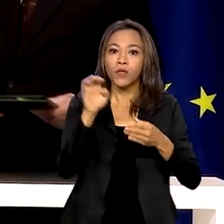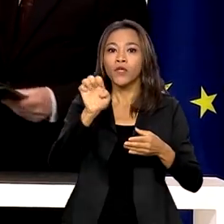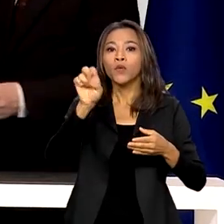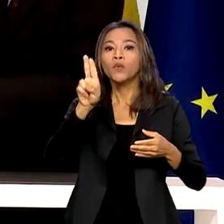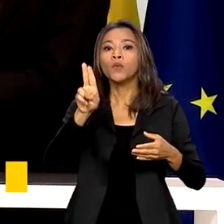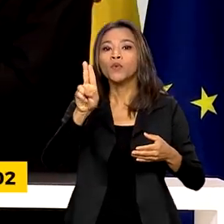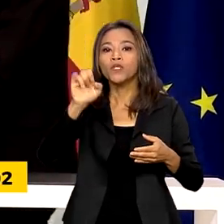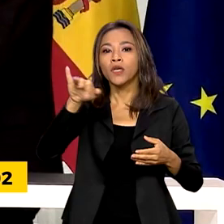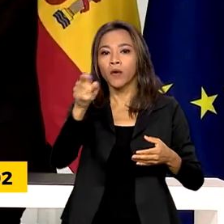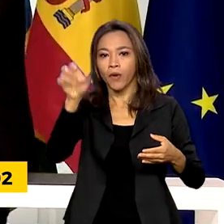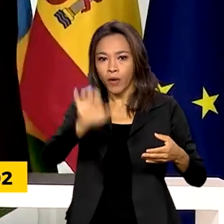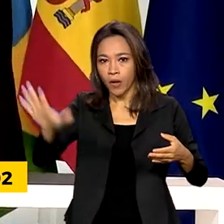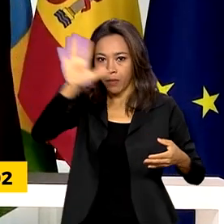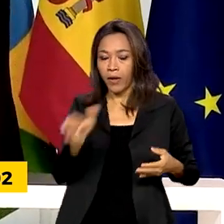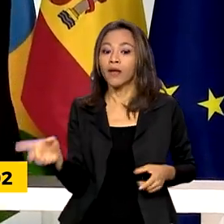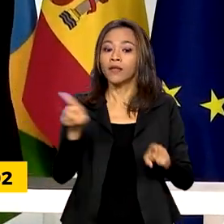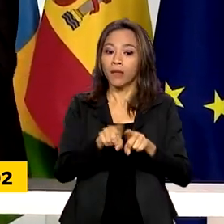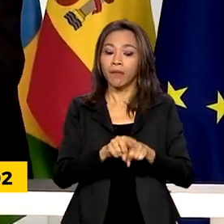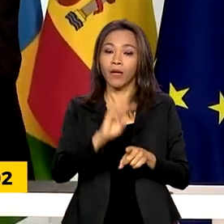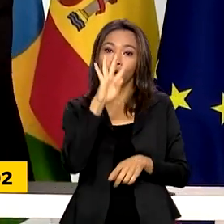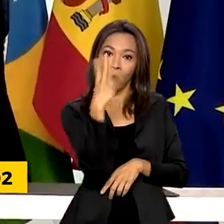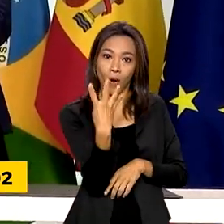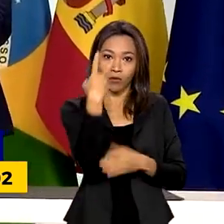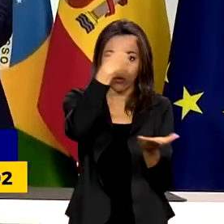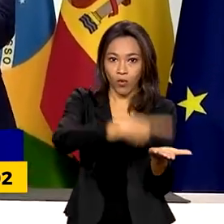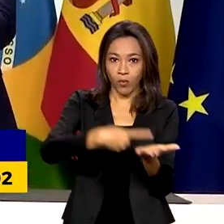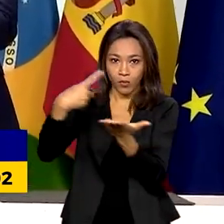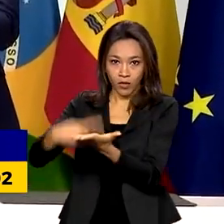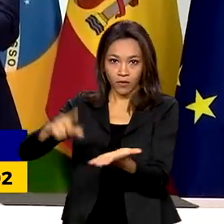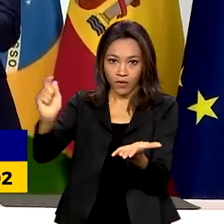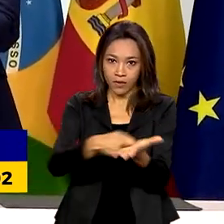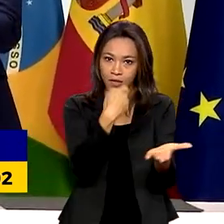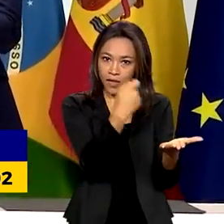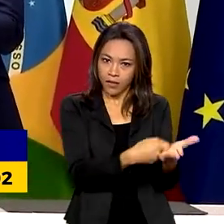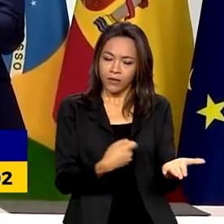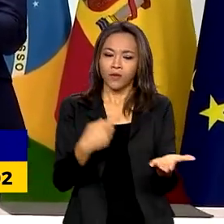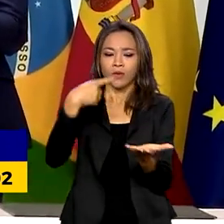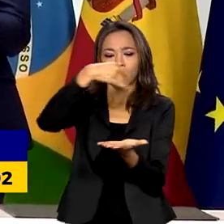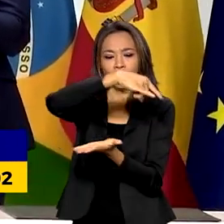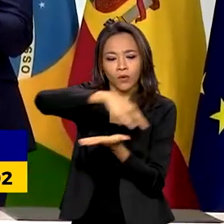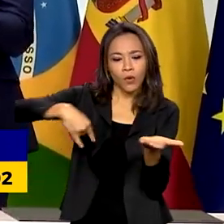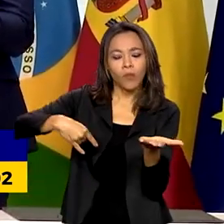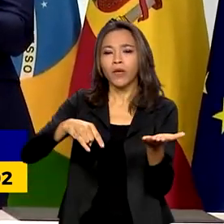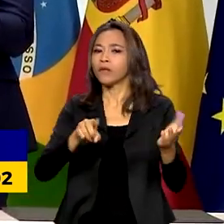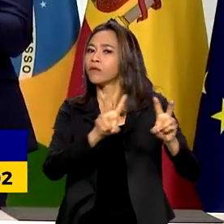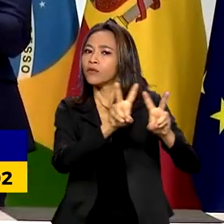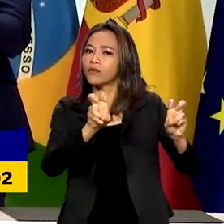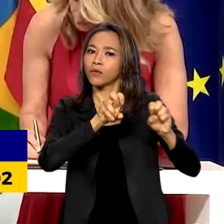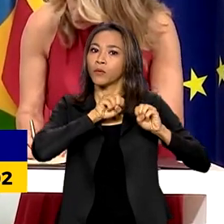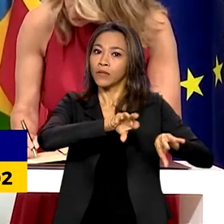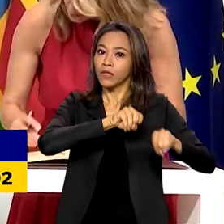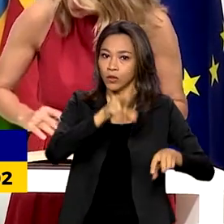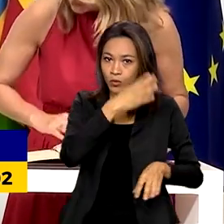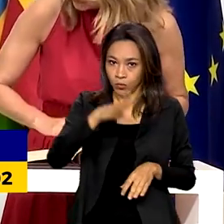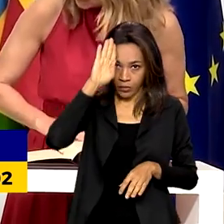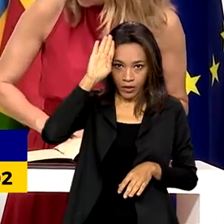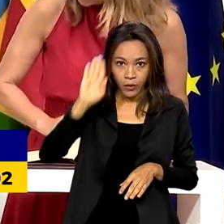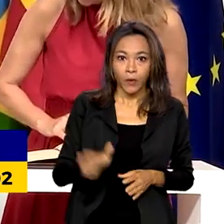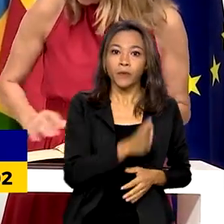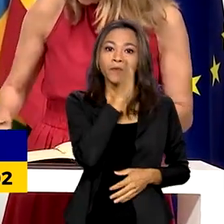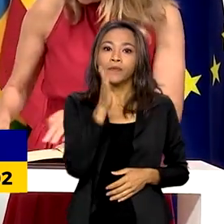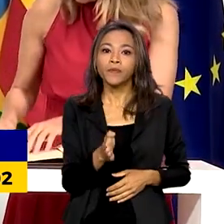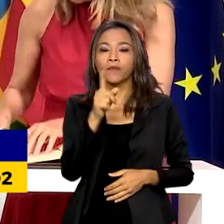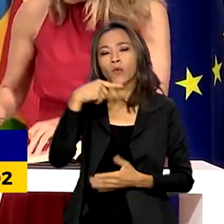acordos com a presença de ministros dos dois países, um memorando de entendimento na área da educação superior, um acordo de